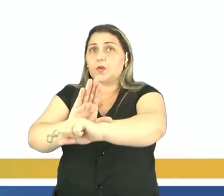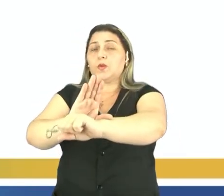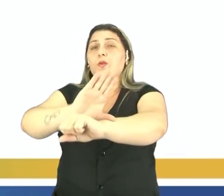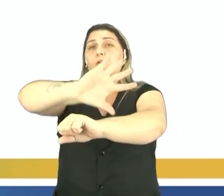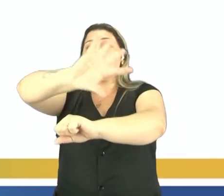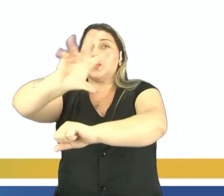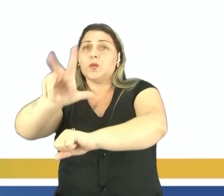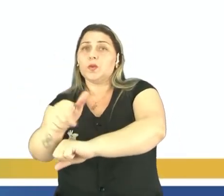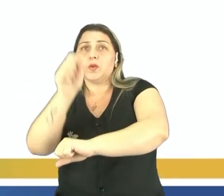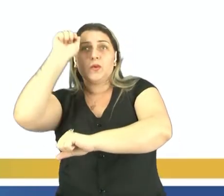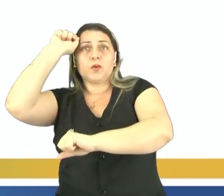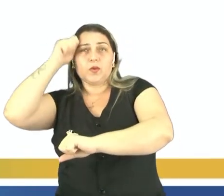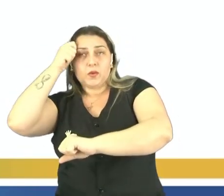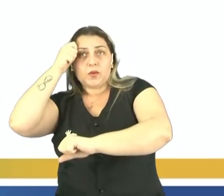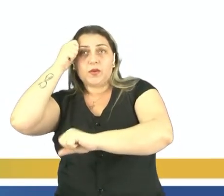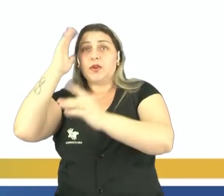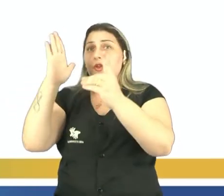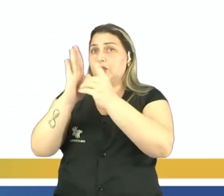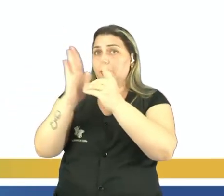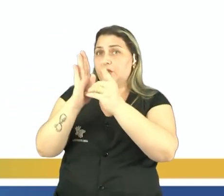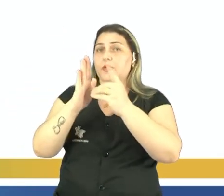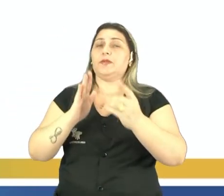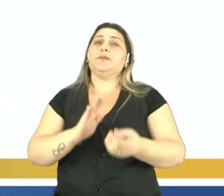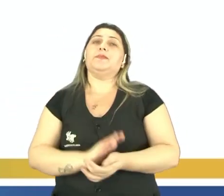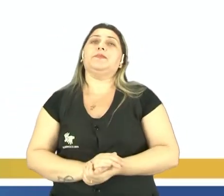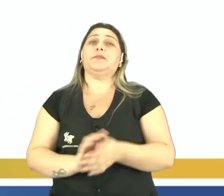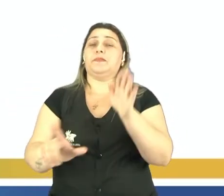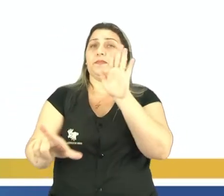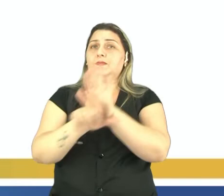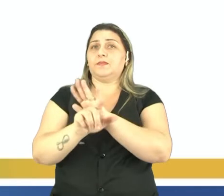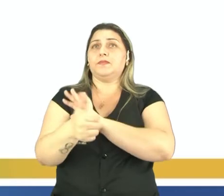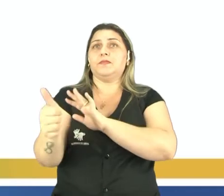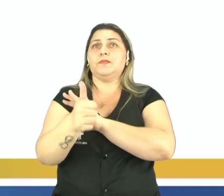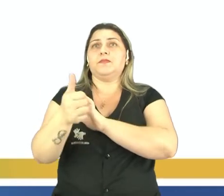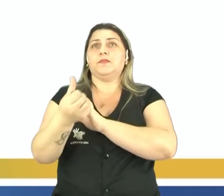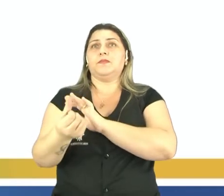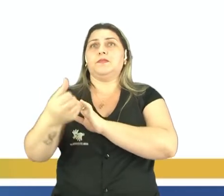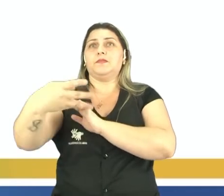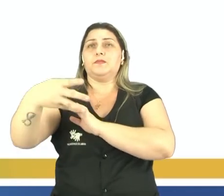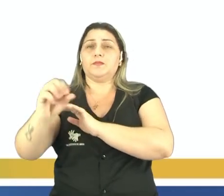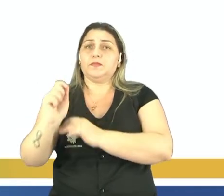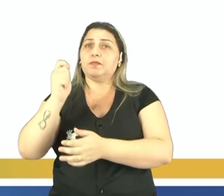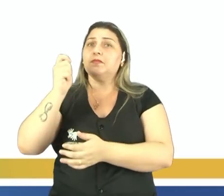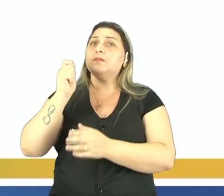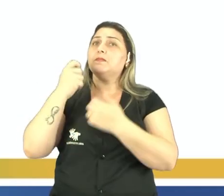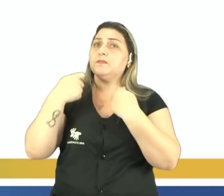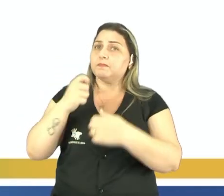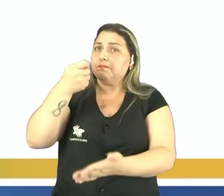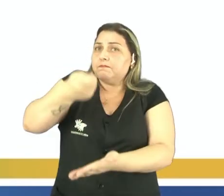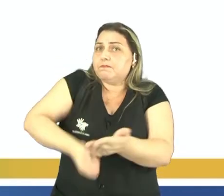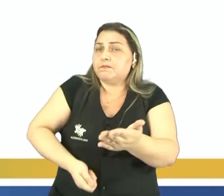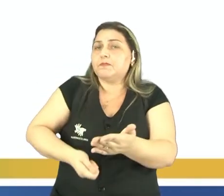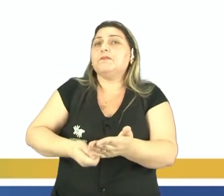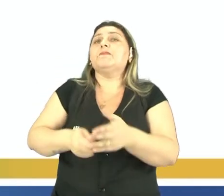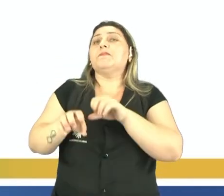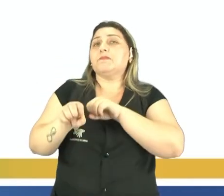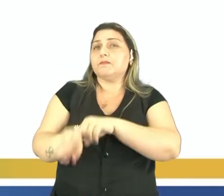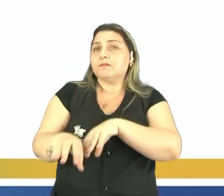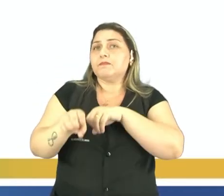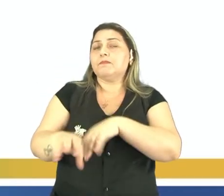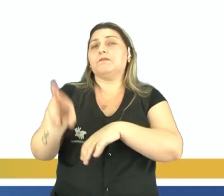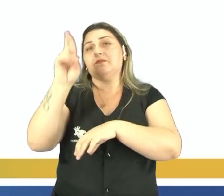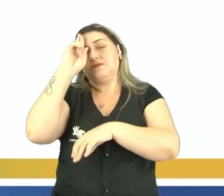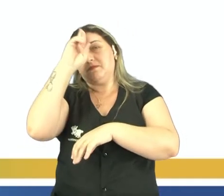É o ensino da história e cultura afro